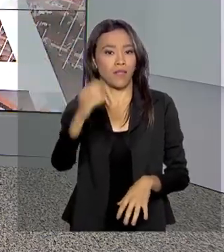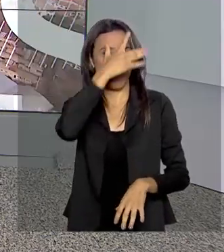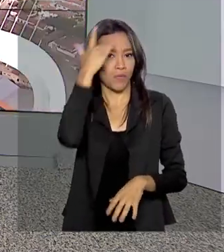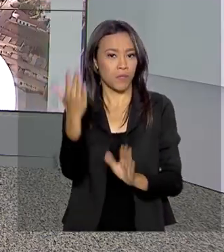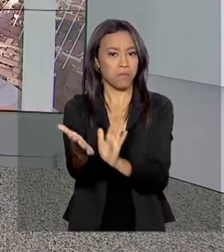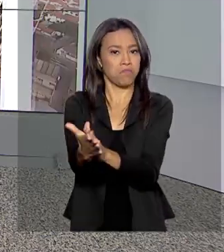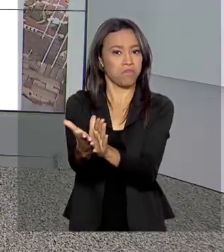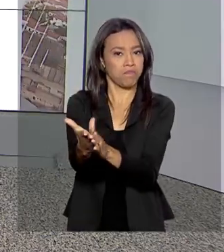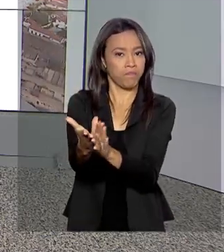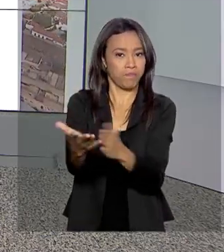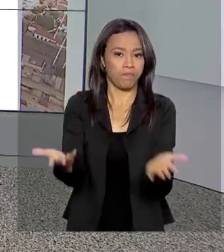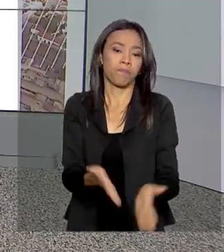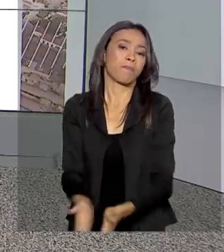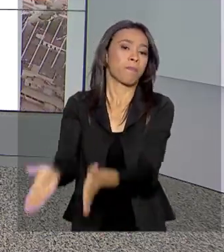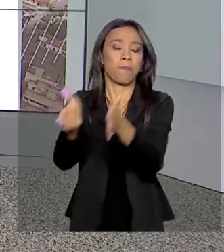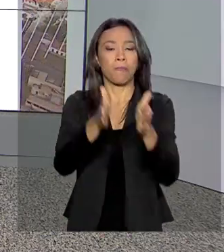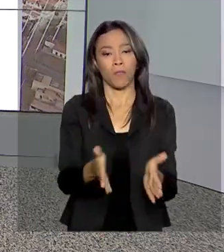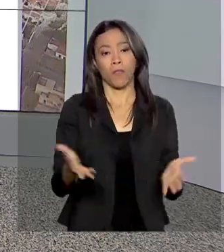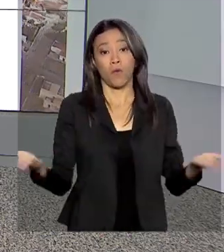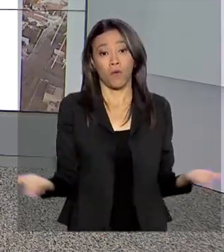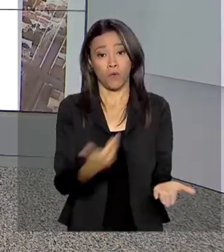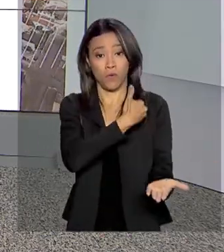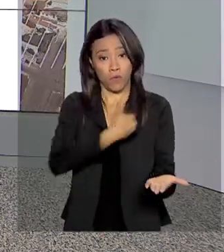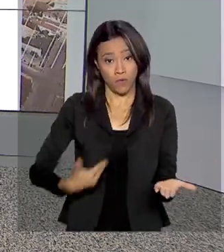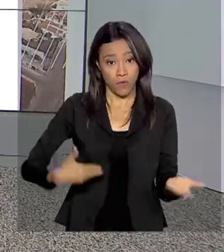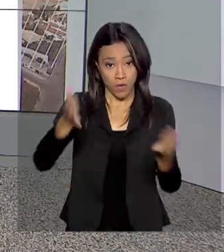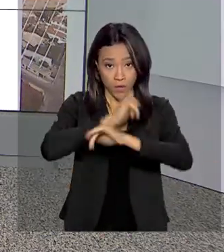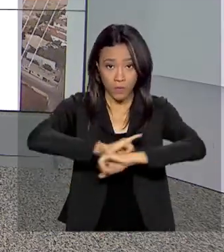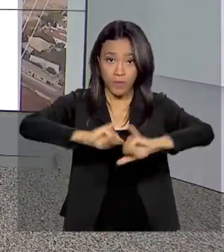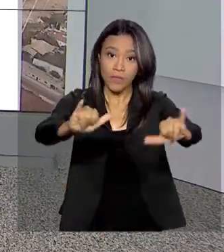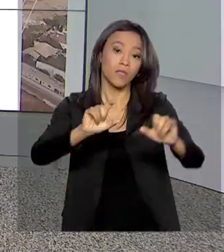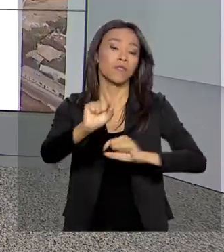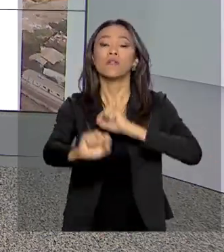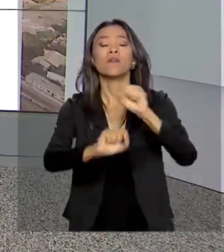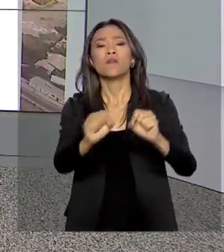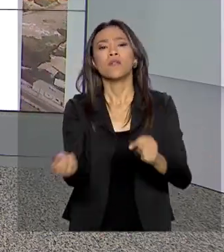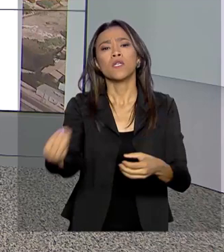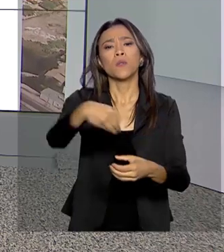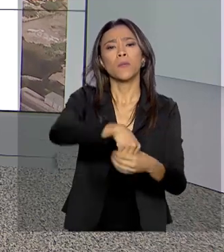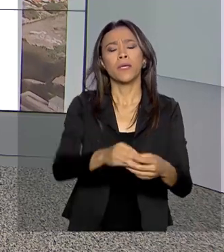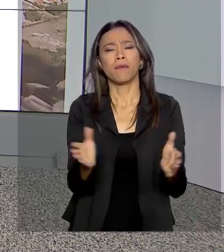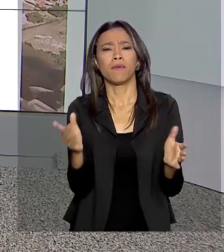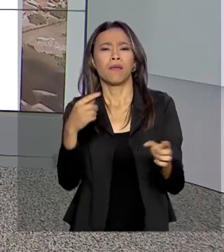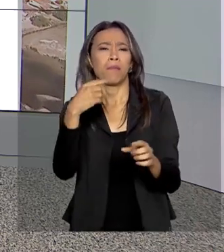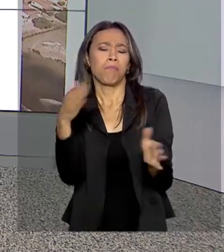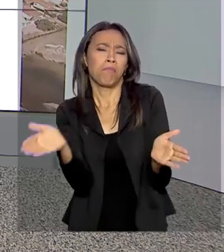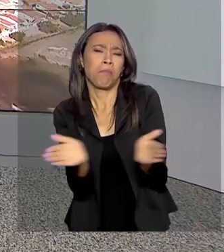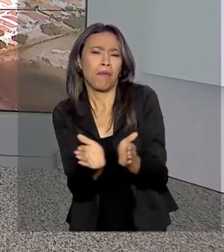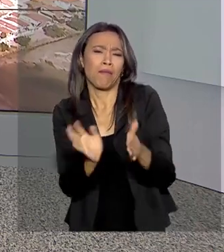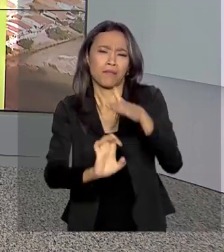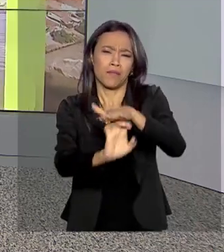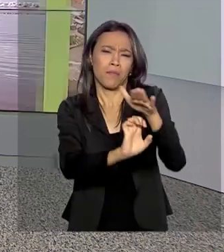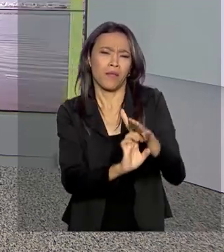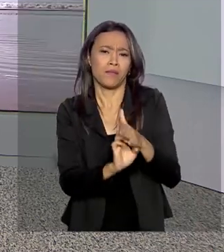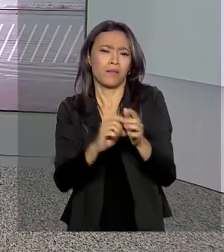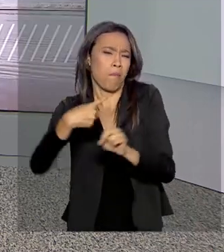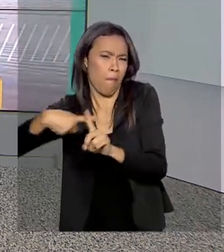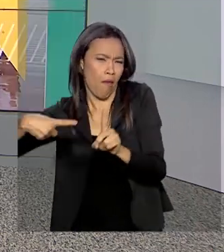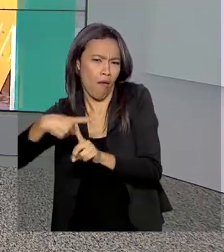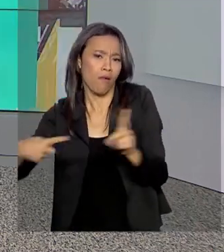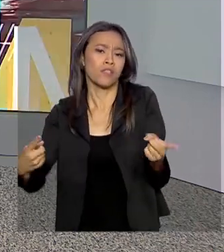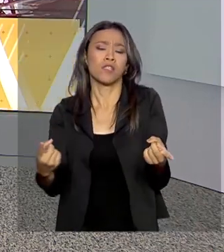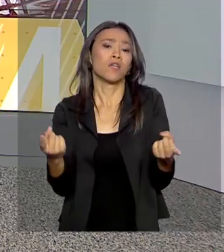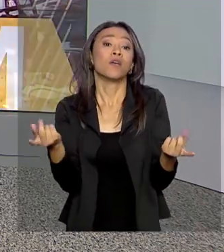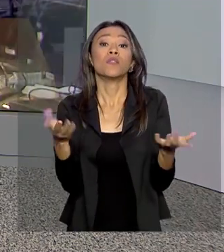O governo anuncia hoje iniciativas para inserir pequenas e médias empresas no mundo das mudanças tecnológicas.